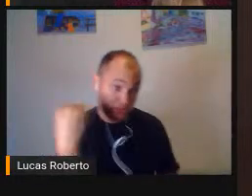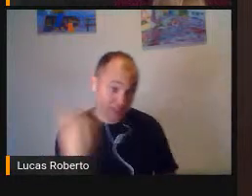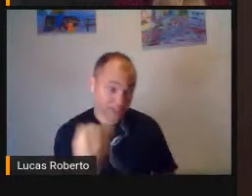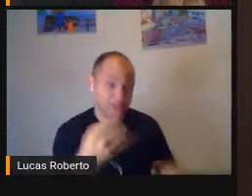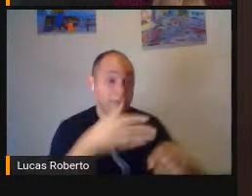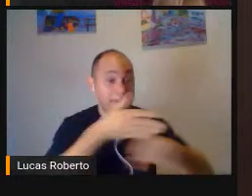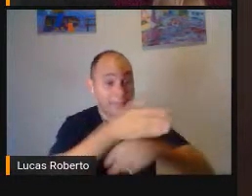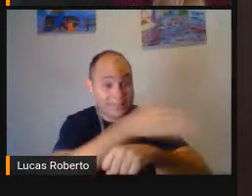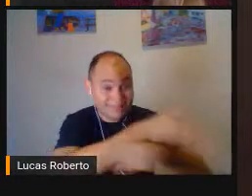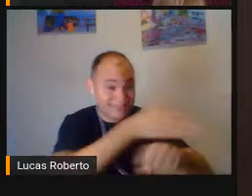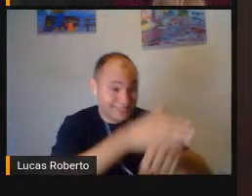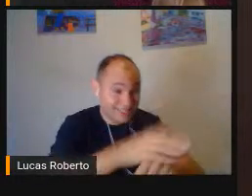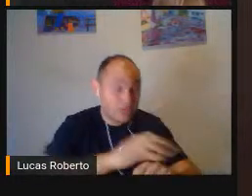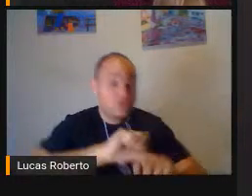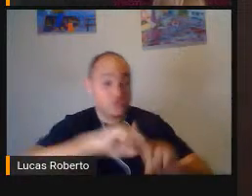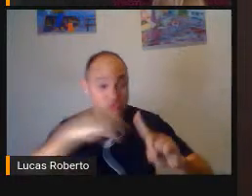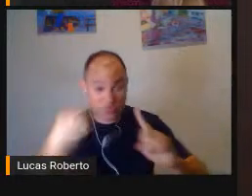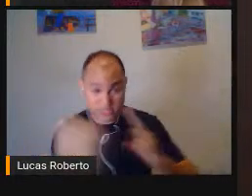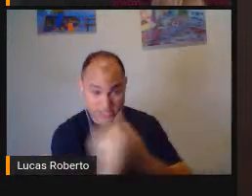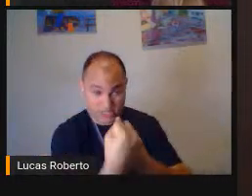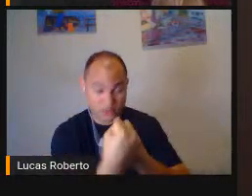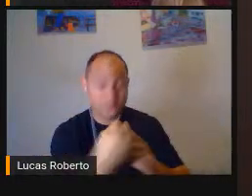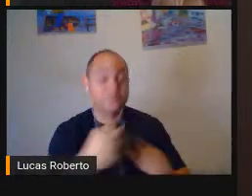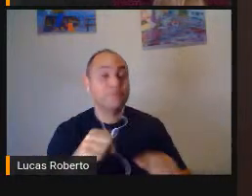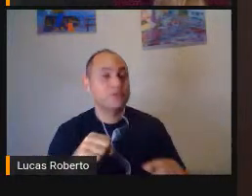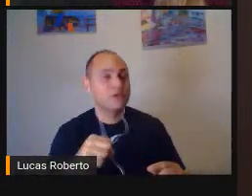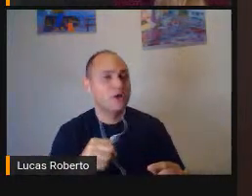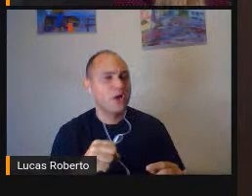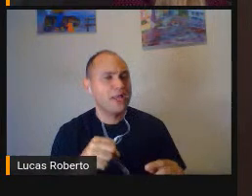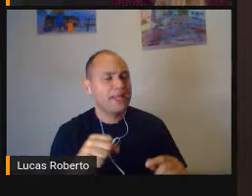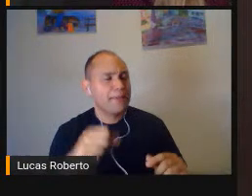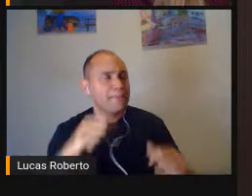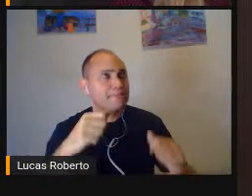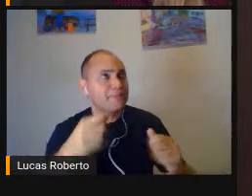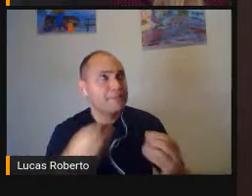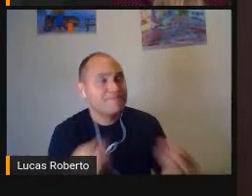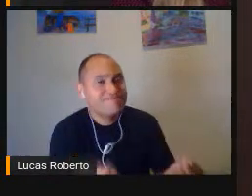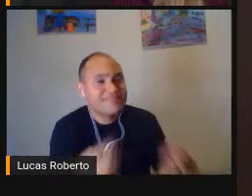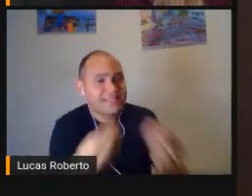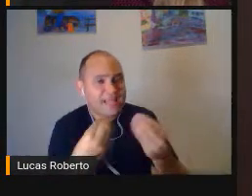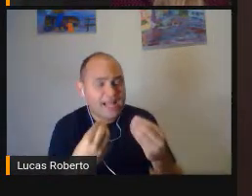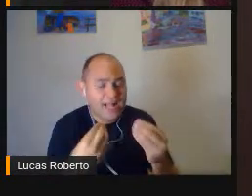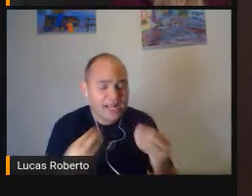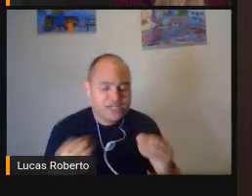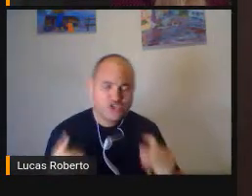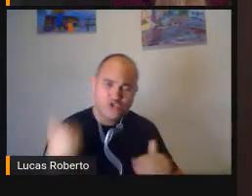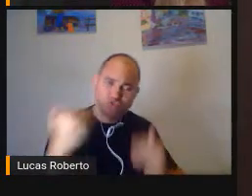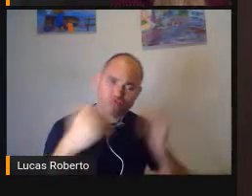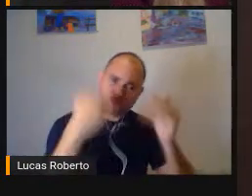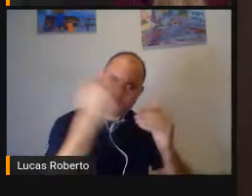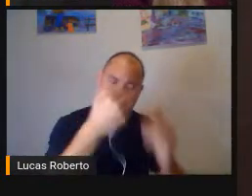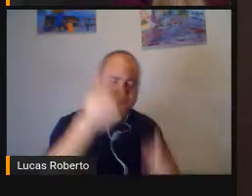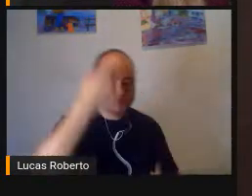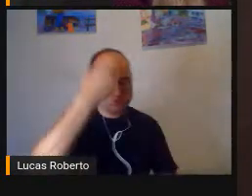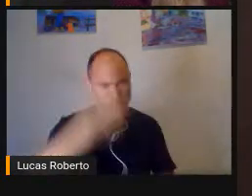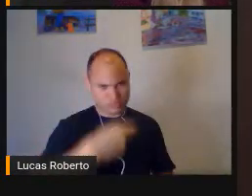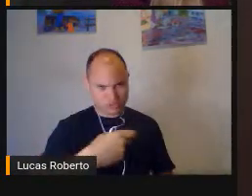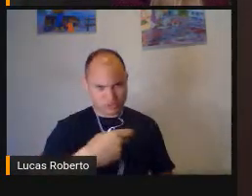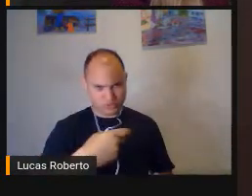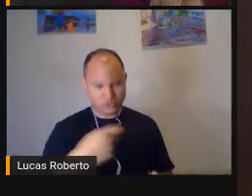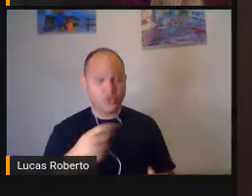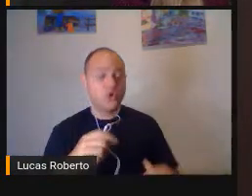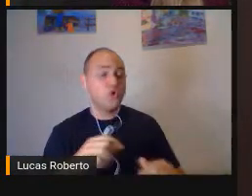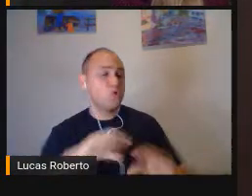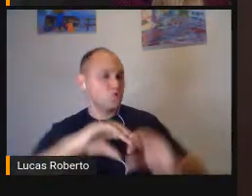O aperfeiçoamento Do homem Neste percurso Ocorre o desenvolvimento Intelectual E cultural Do ser humano